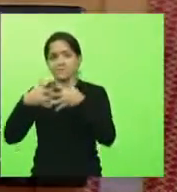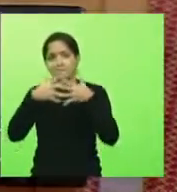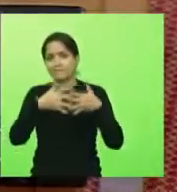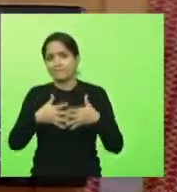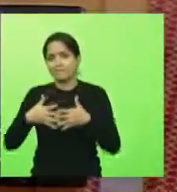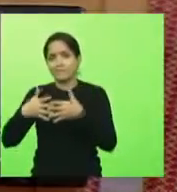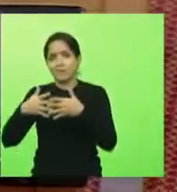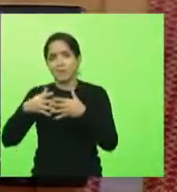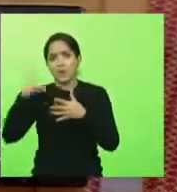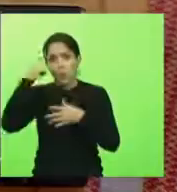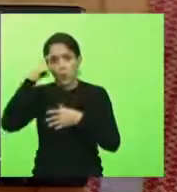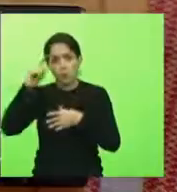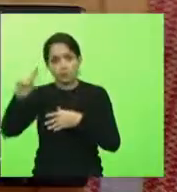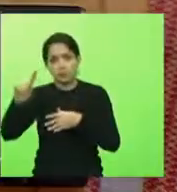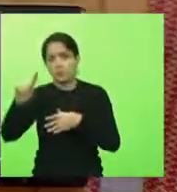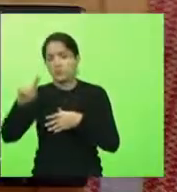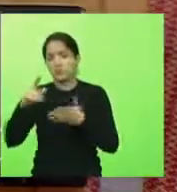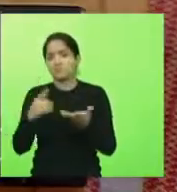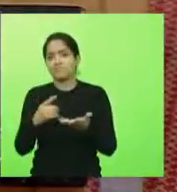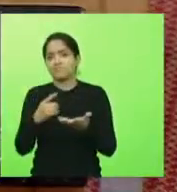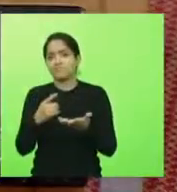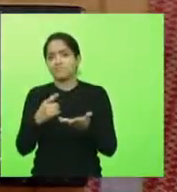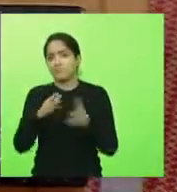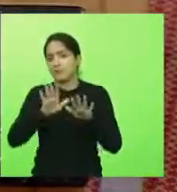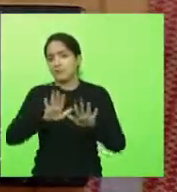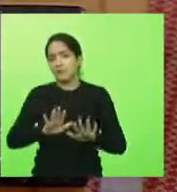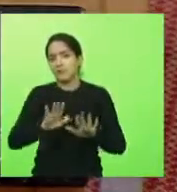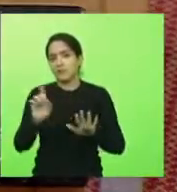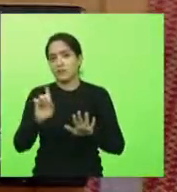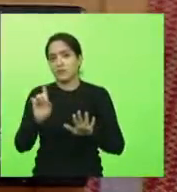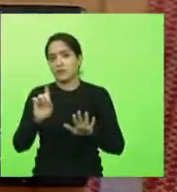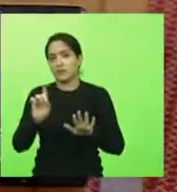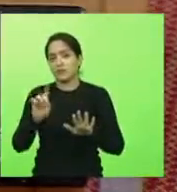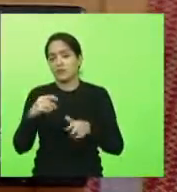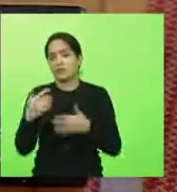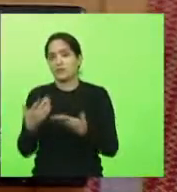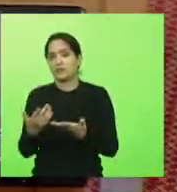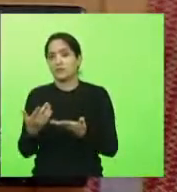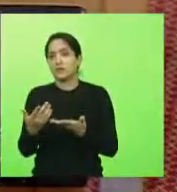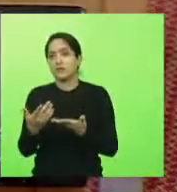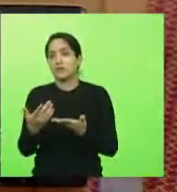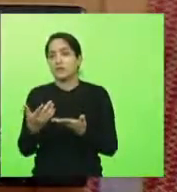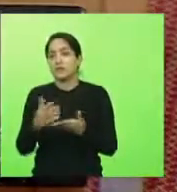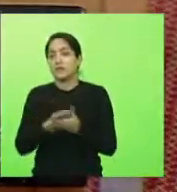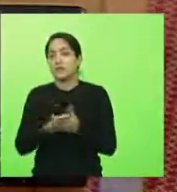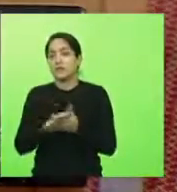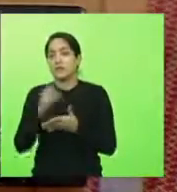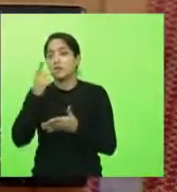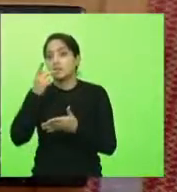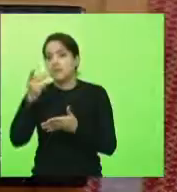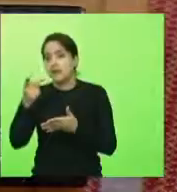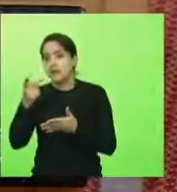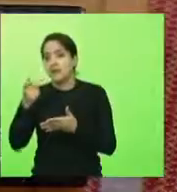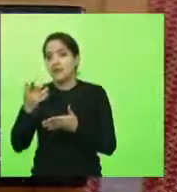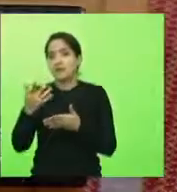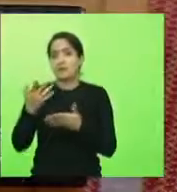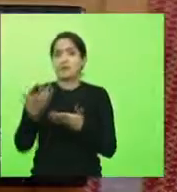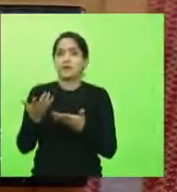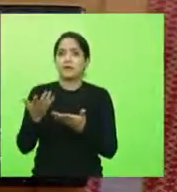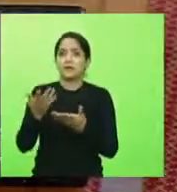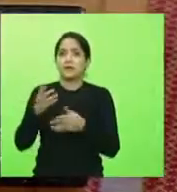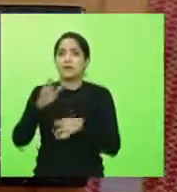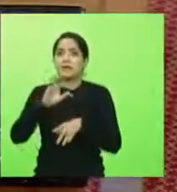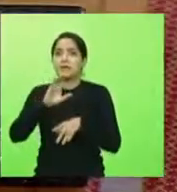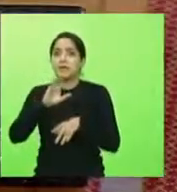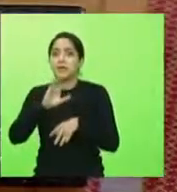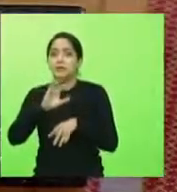dia para ser liberado no porto seco de Dionísio Serqueira. E o que eles disseram em Curitiba, a Receita, o